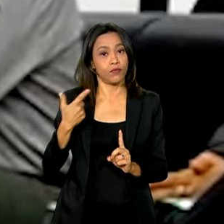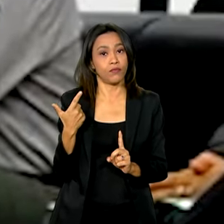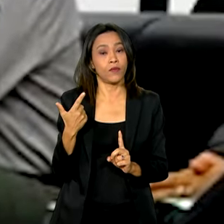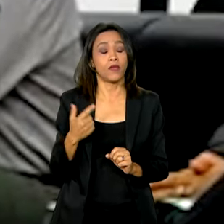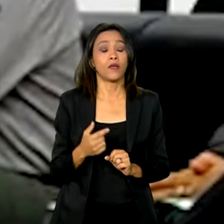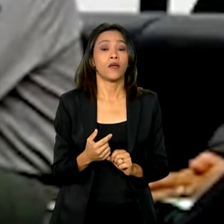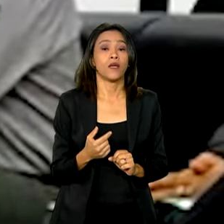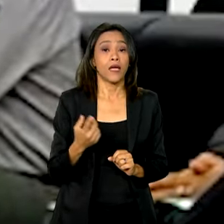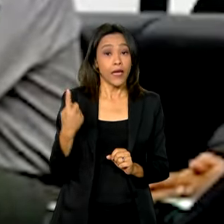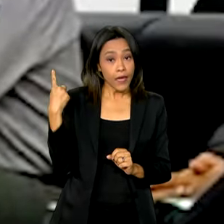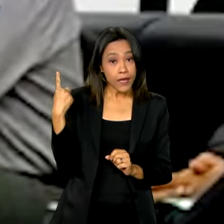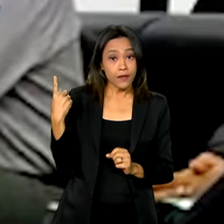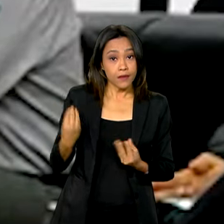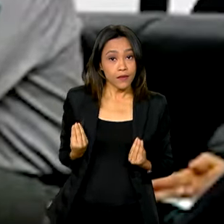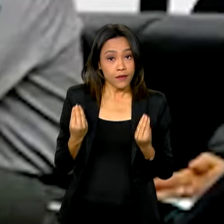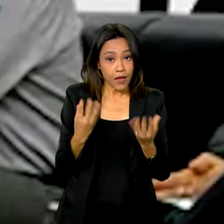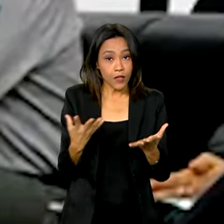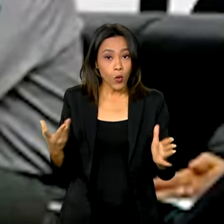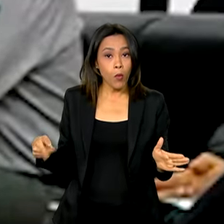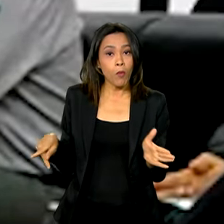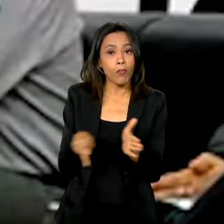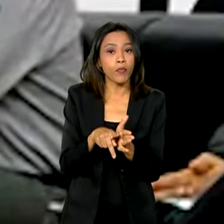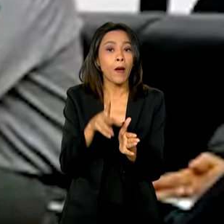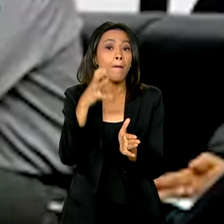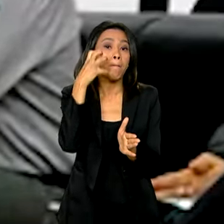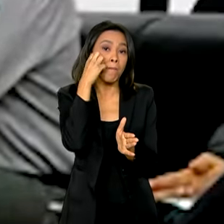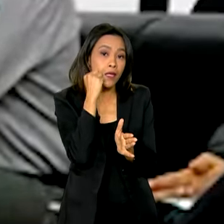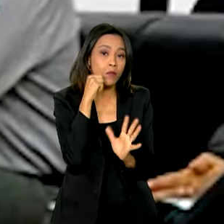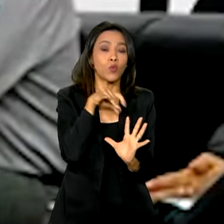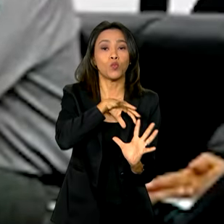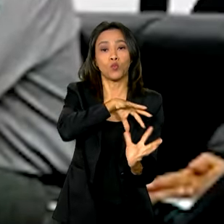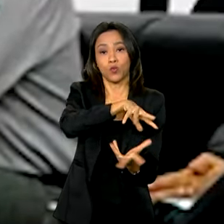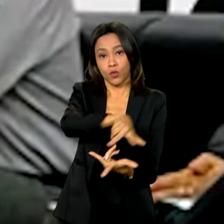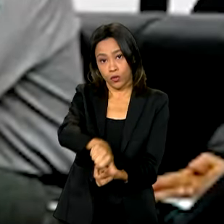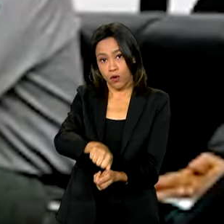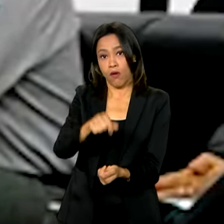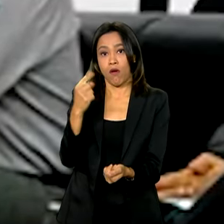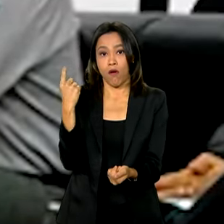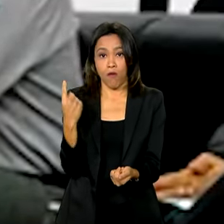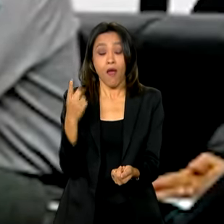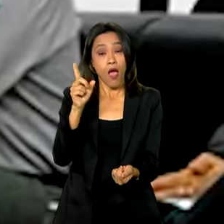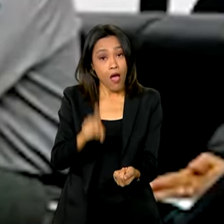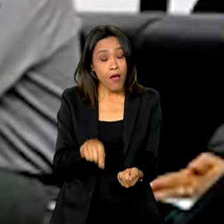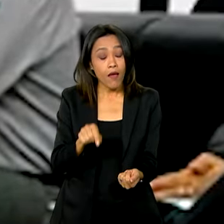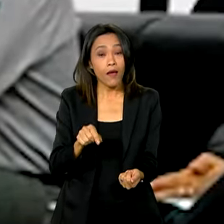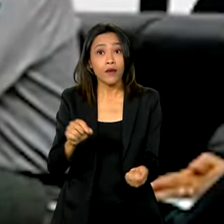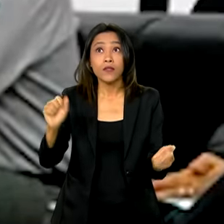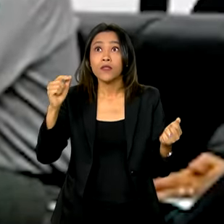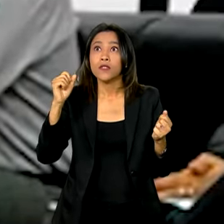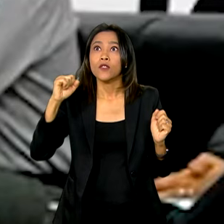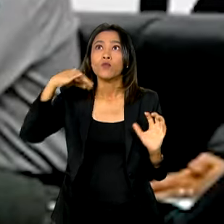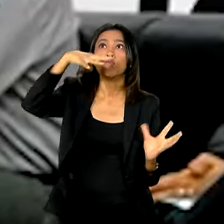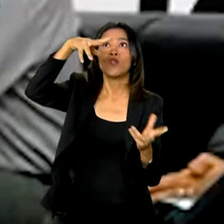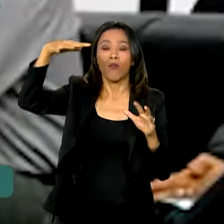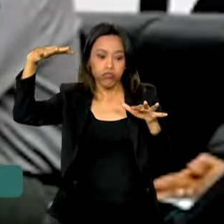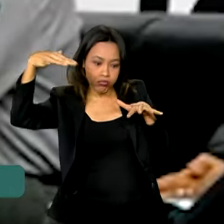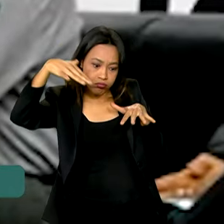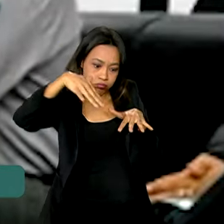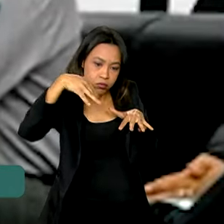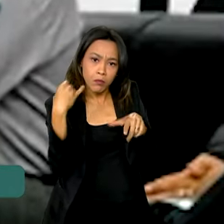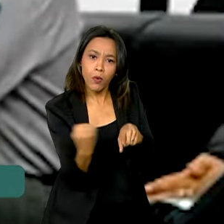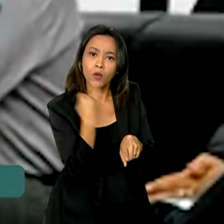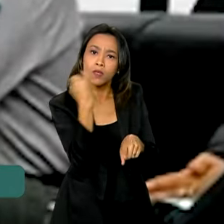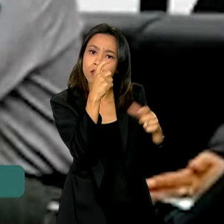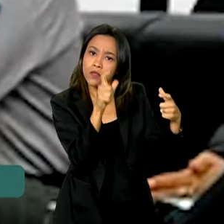título de patrimônio, ele é um chamariz internacional para a importância dessas áreas.